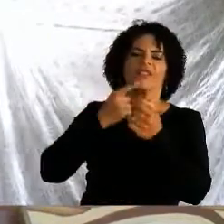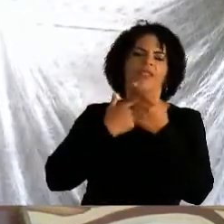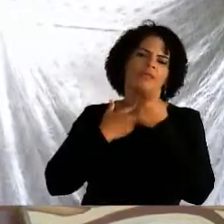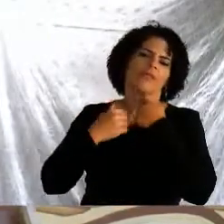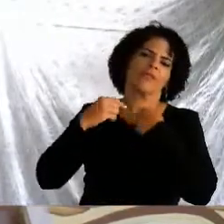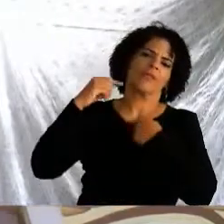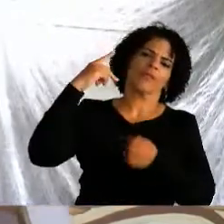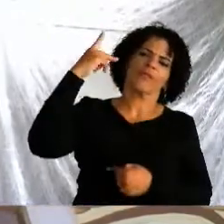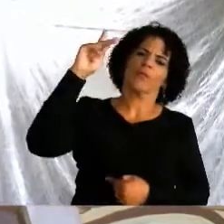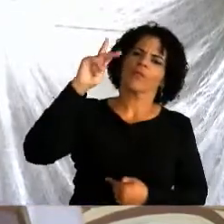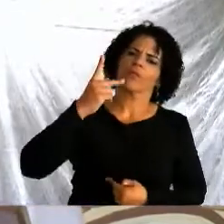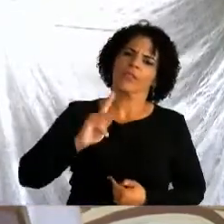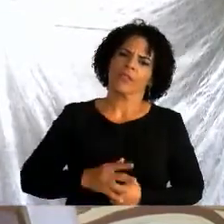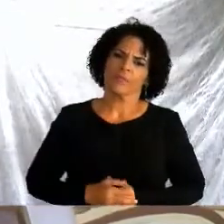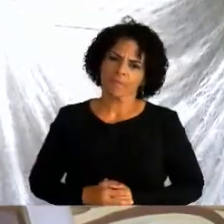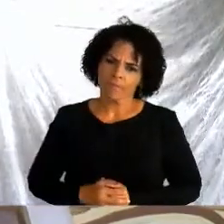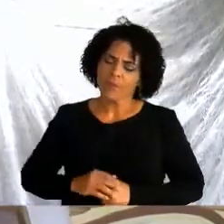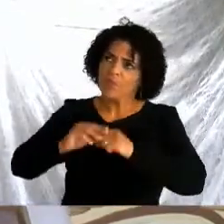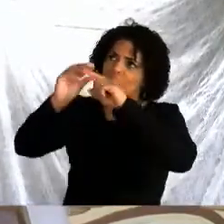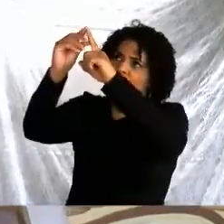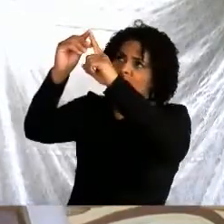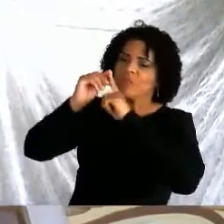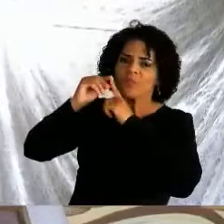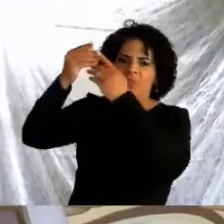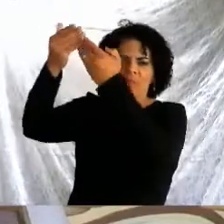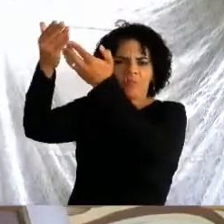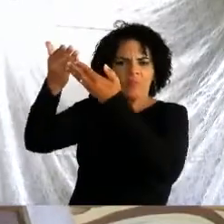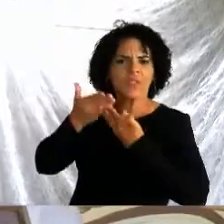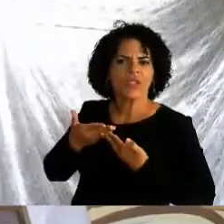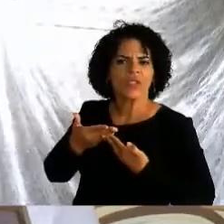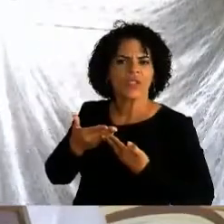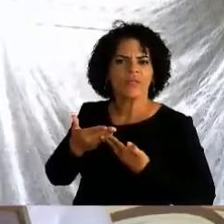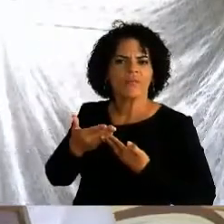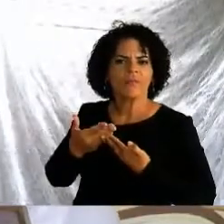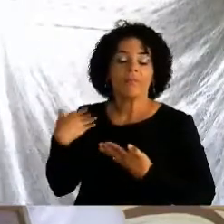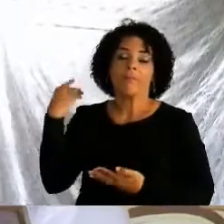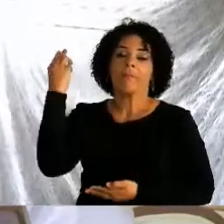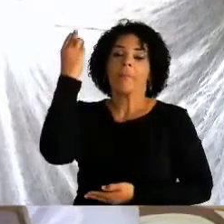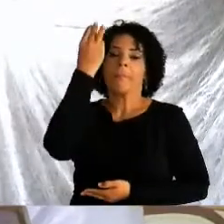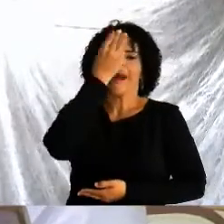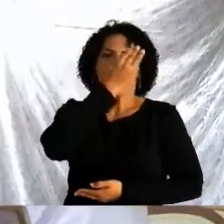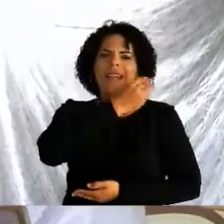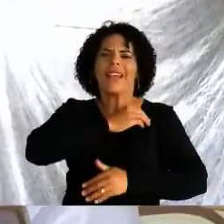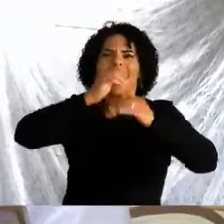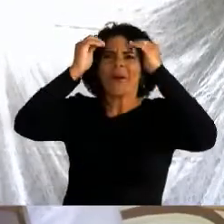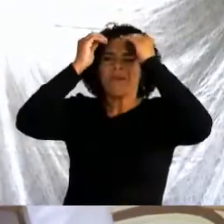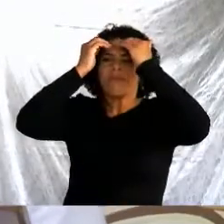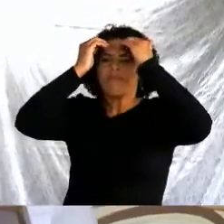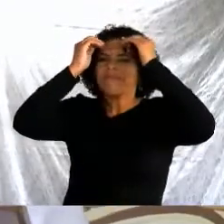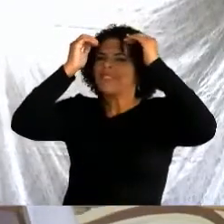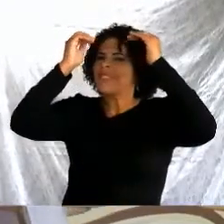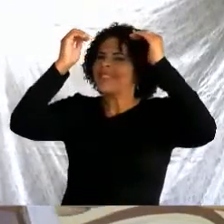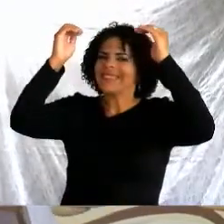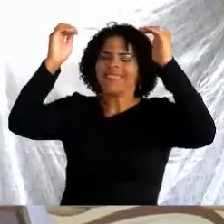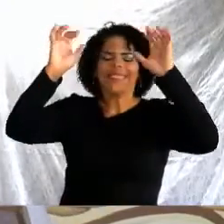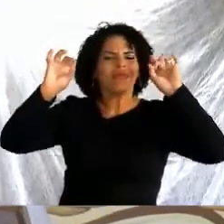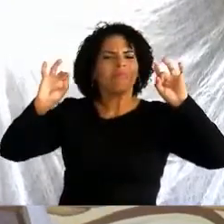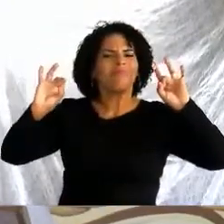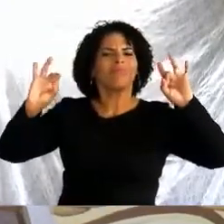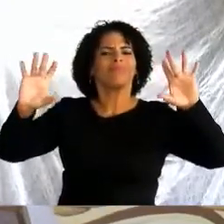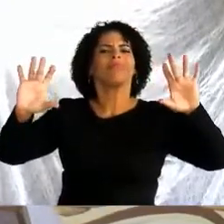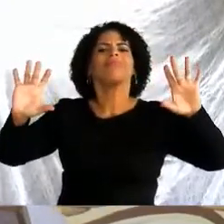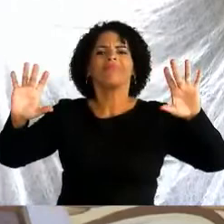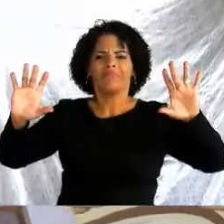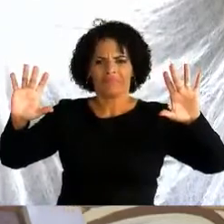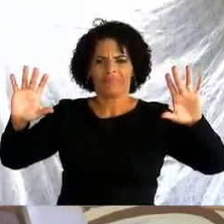segundo a tua palavra. Maria, a obediente por excelência,